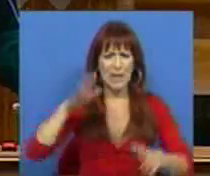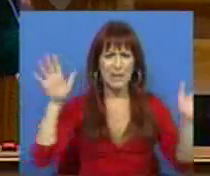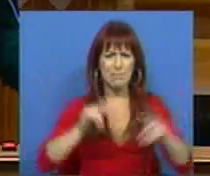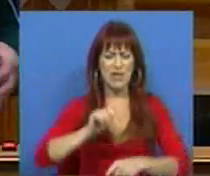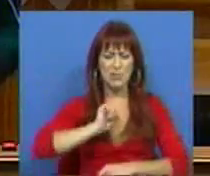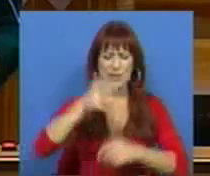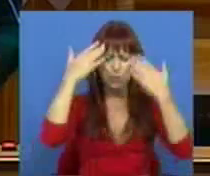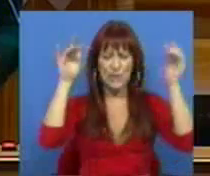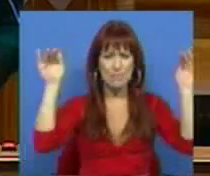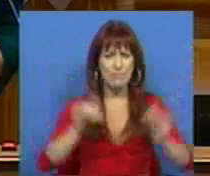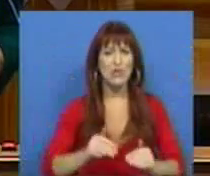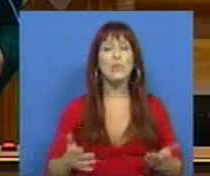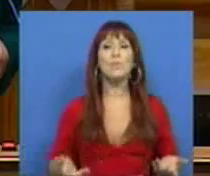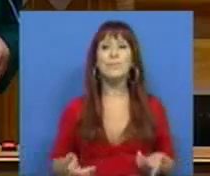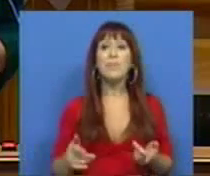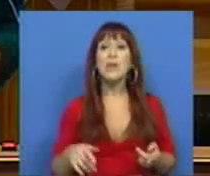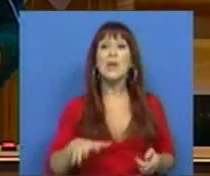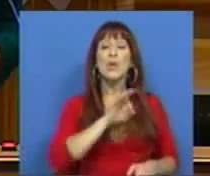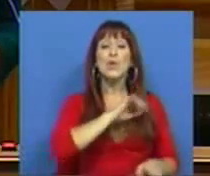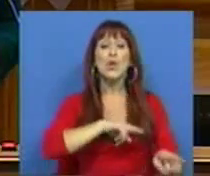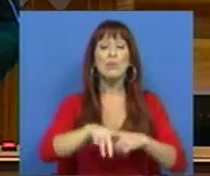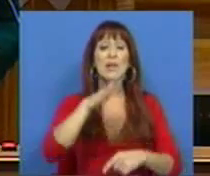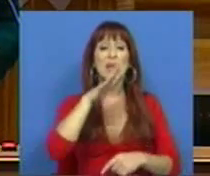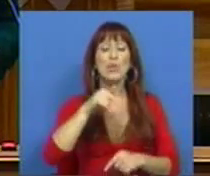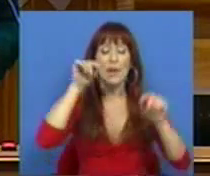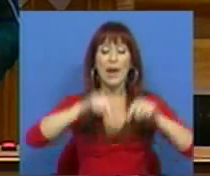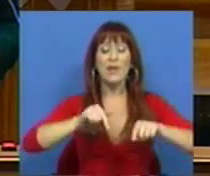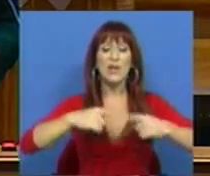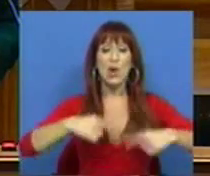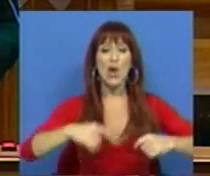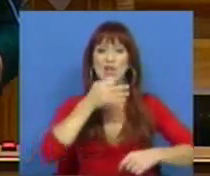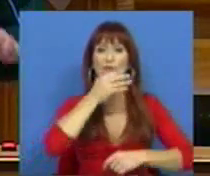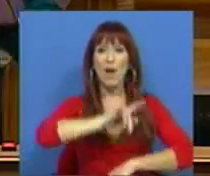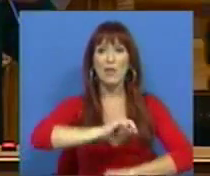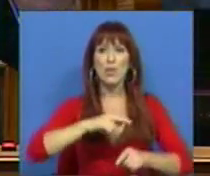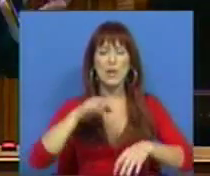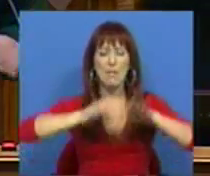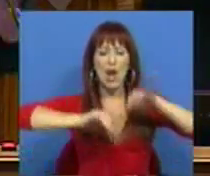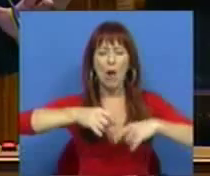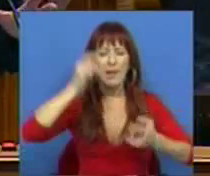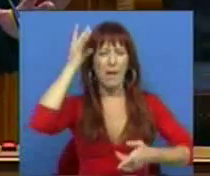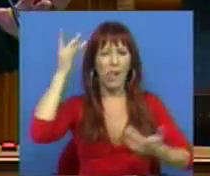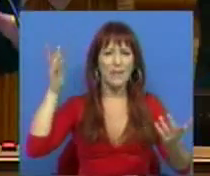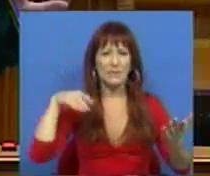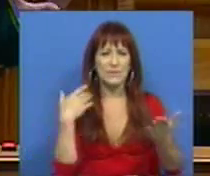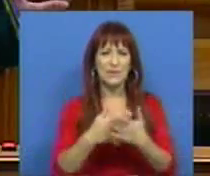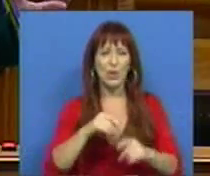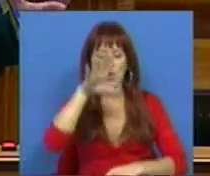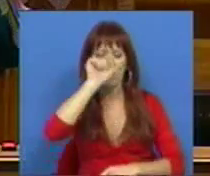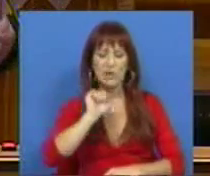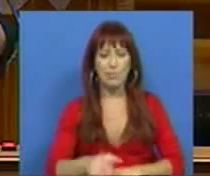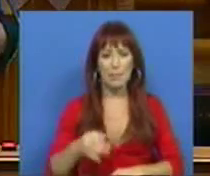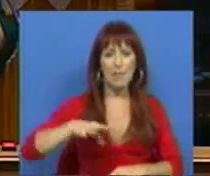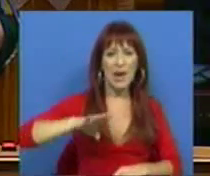da nossa democracia. Dizia o Sr. Deputado que aqui estaríamos a falar de uma manobra de diversão, ou seja, o Governo do